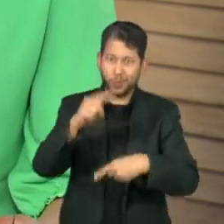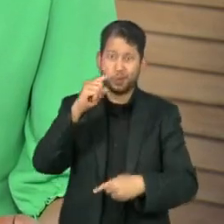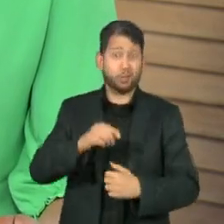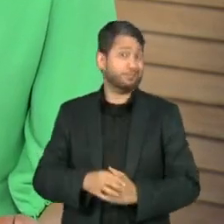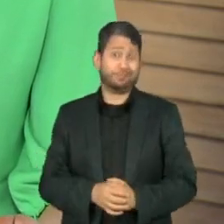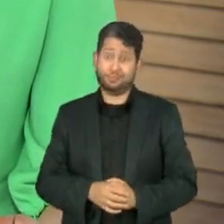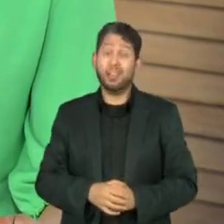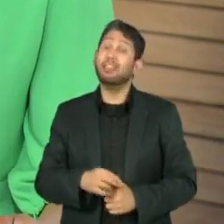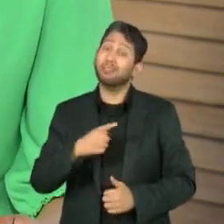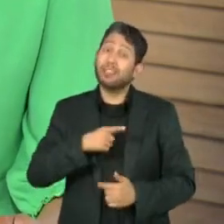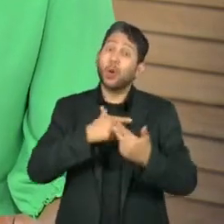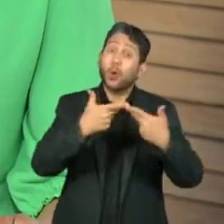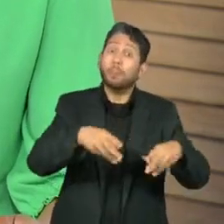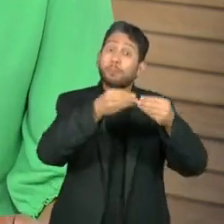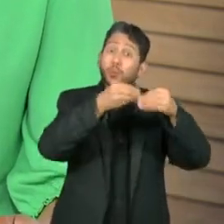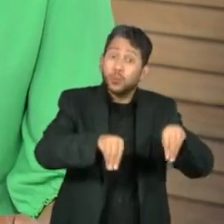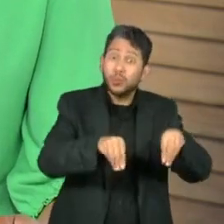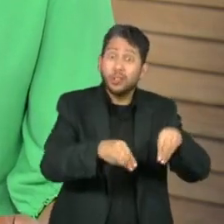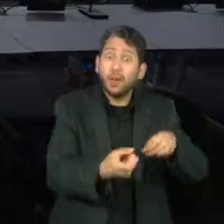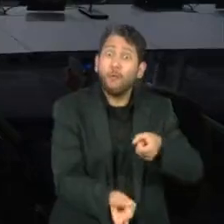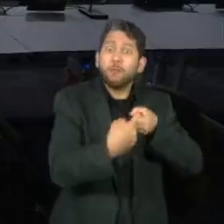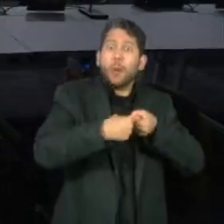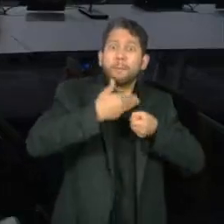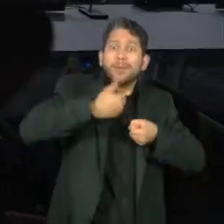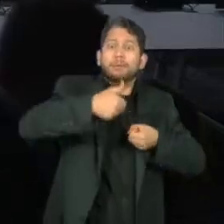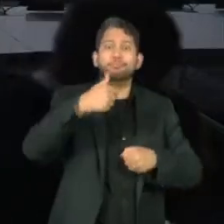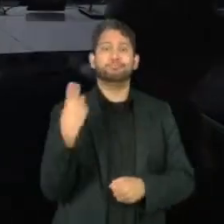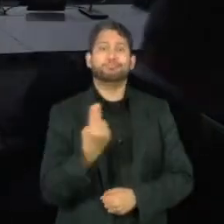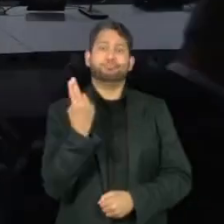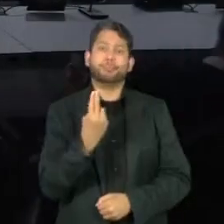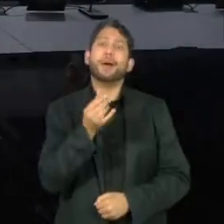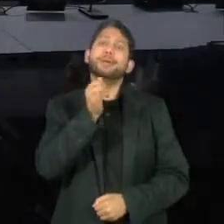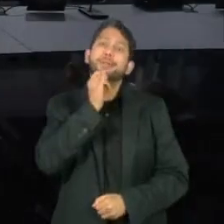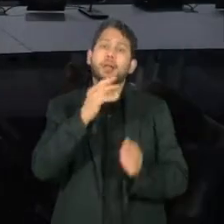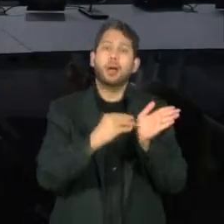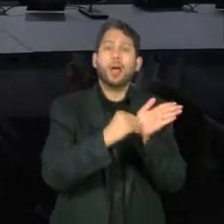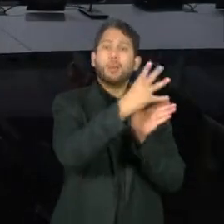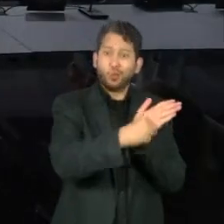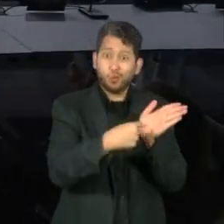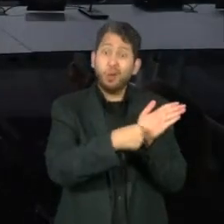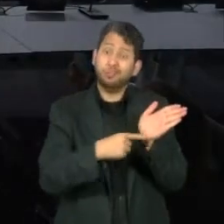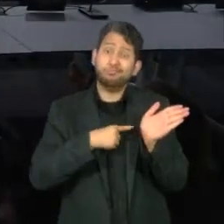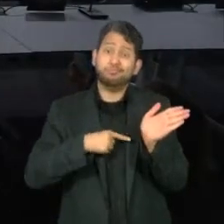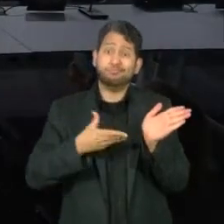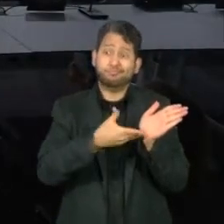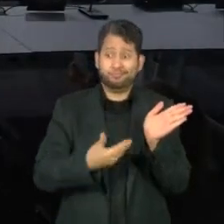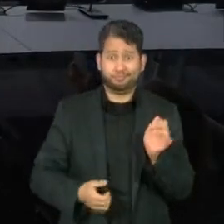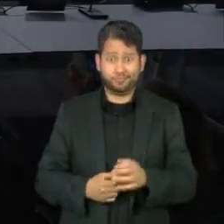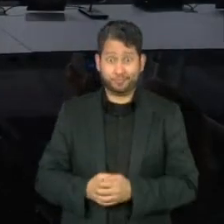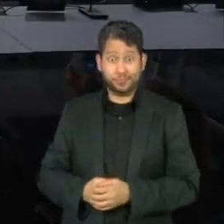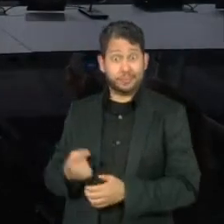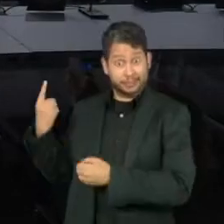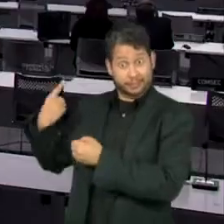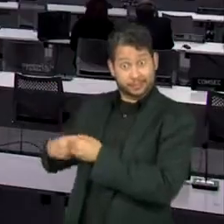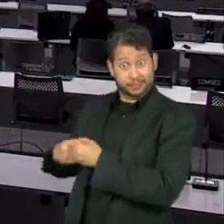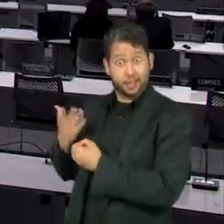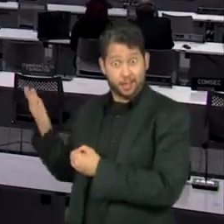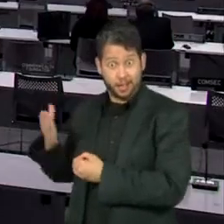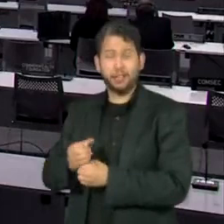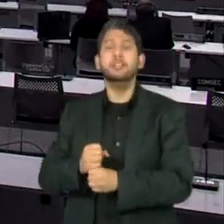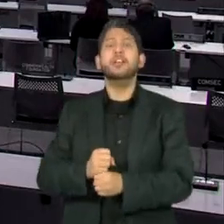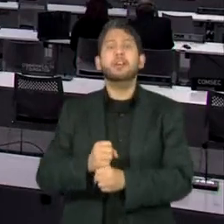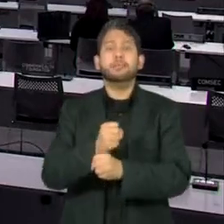danos irreversíveis. É o caso da Amazônia. Logo no começo da conferência do clima em Glasgow, na semana passada,